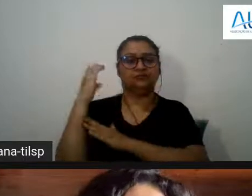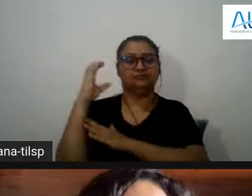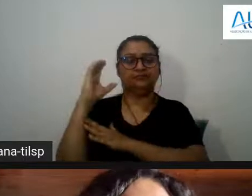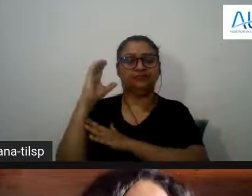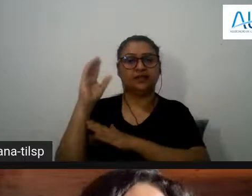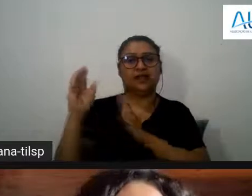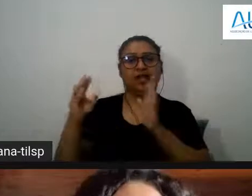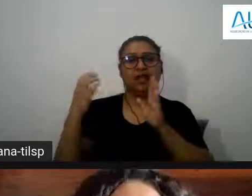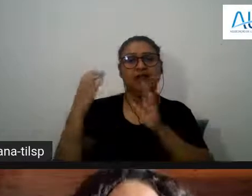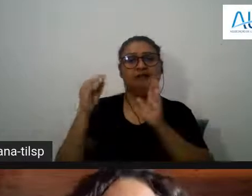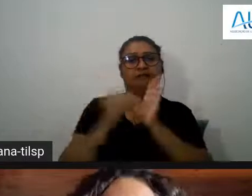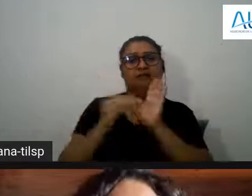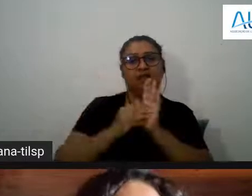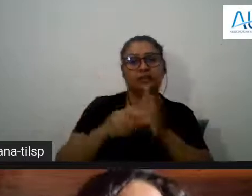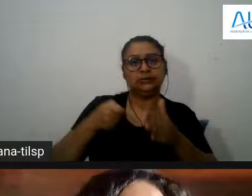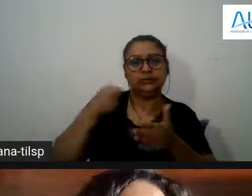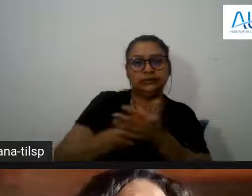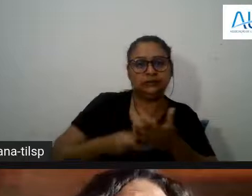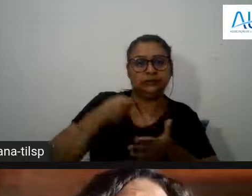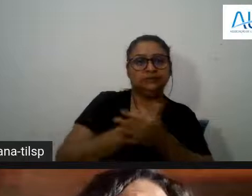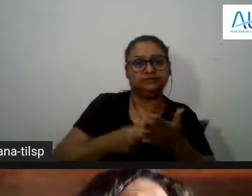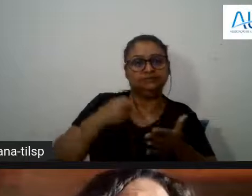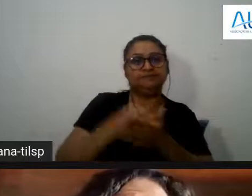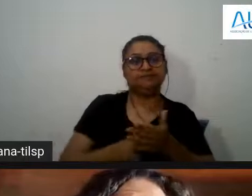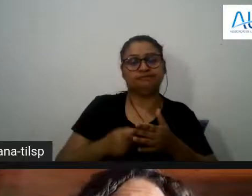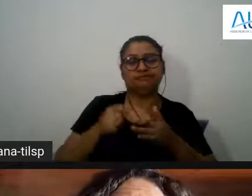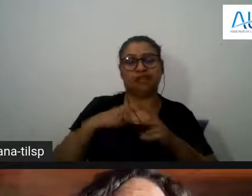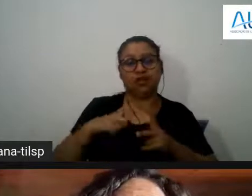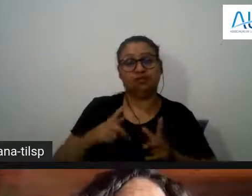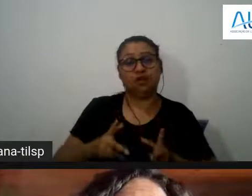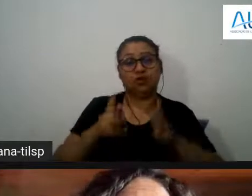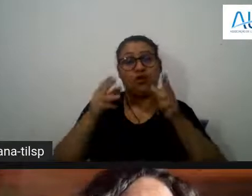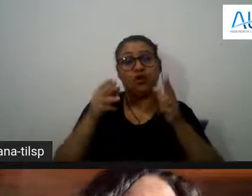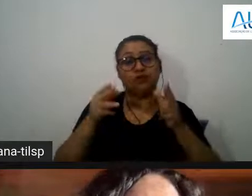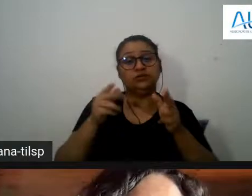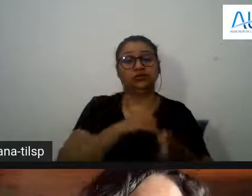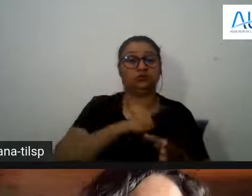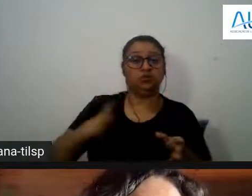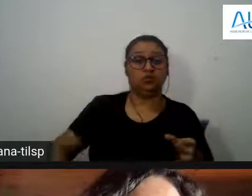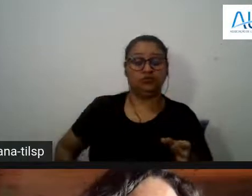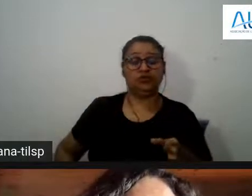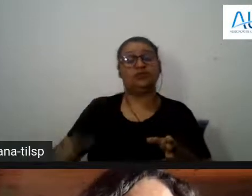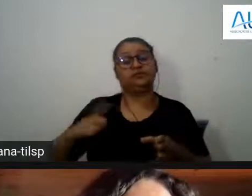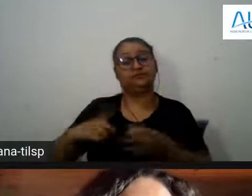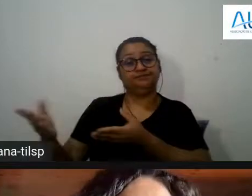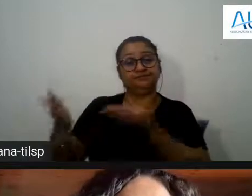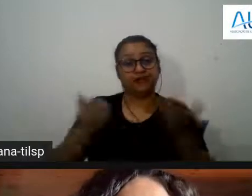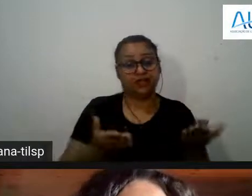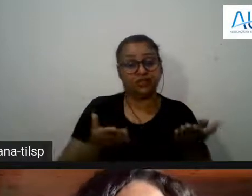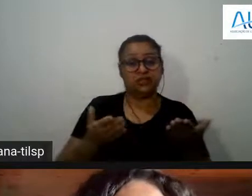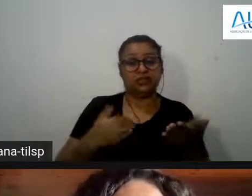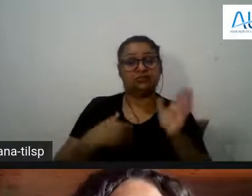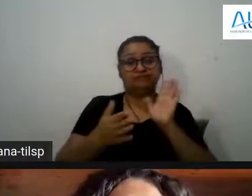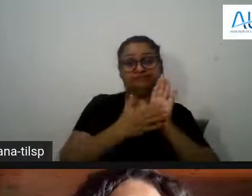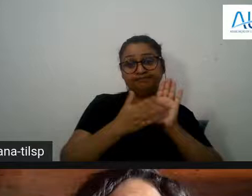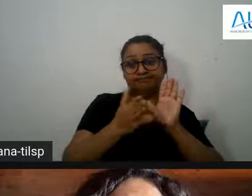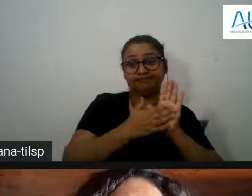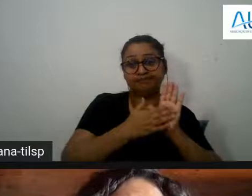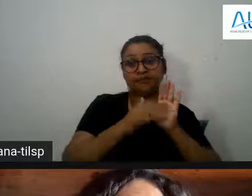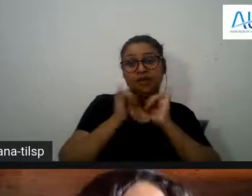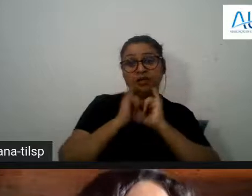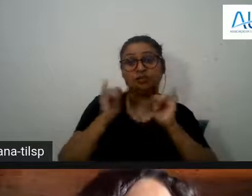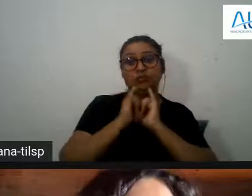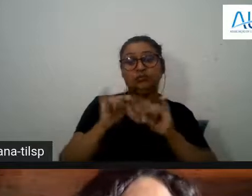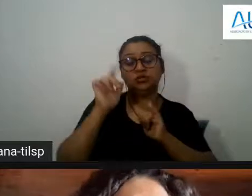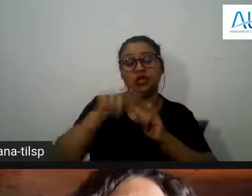concretizadas com cortes recentes então eu acho que trazer essa discussão e apresentar o que vocês apresentaram hoje é